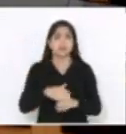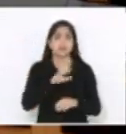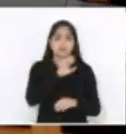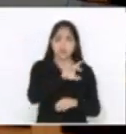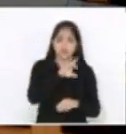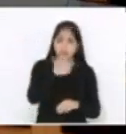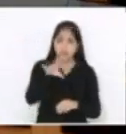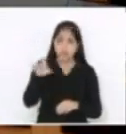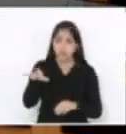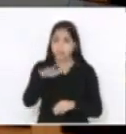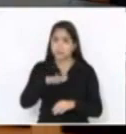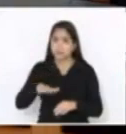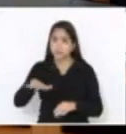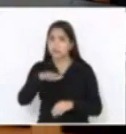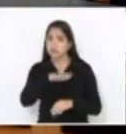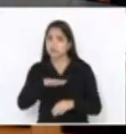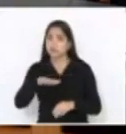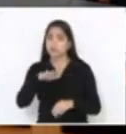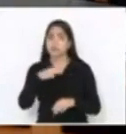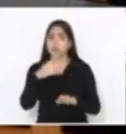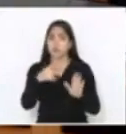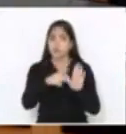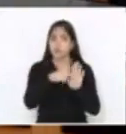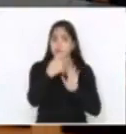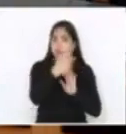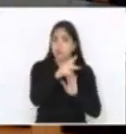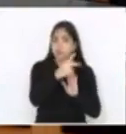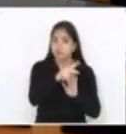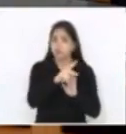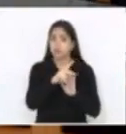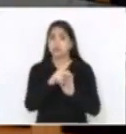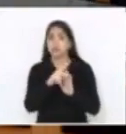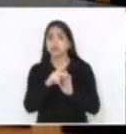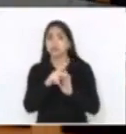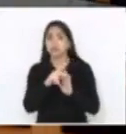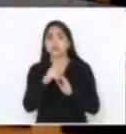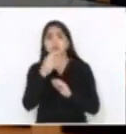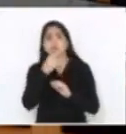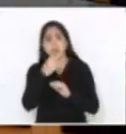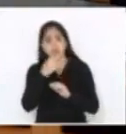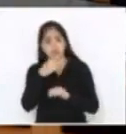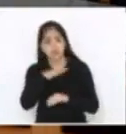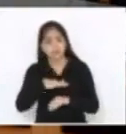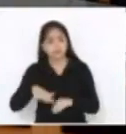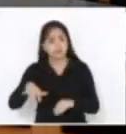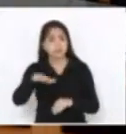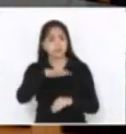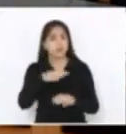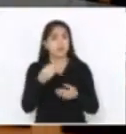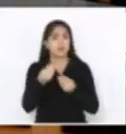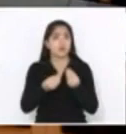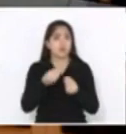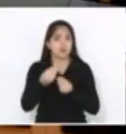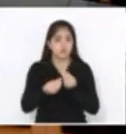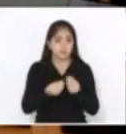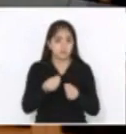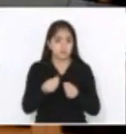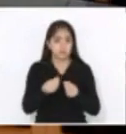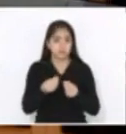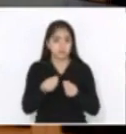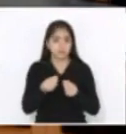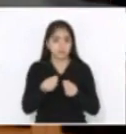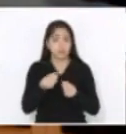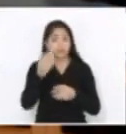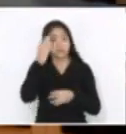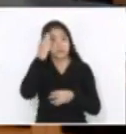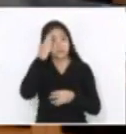região, alguns, deputado Kennedy, conhecem todo o Estado e sabem